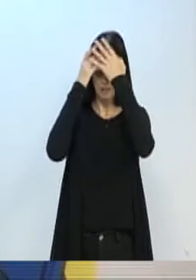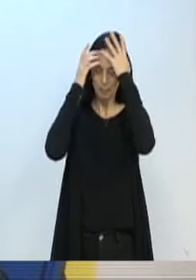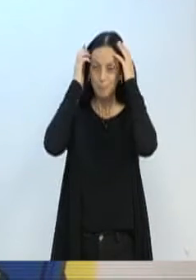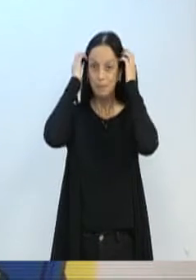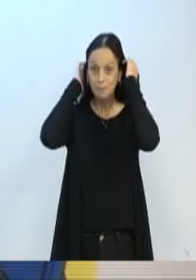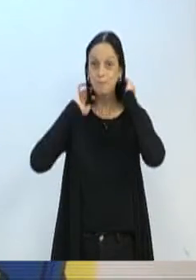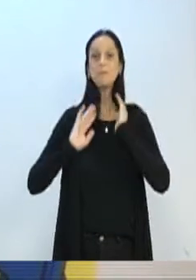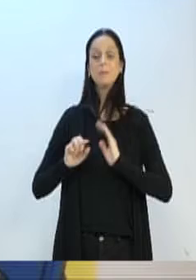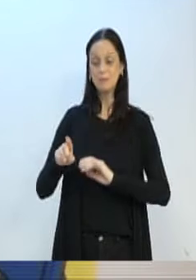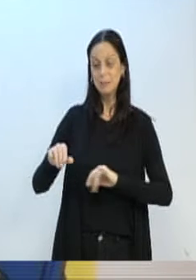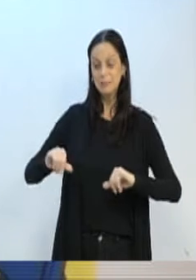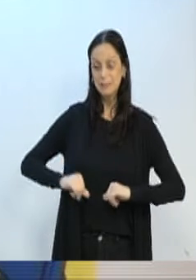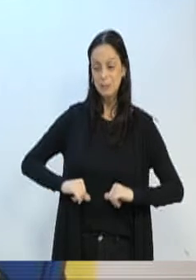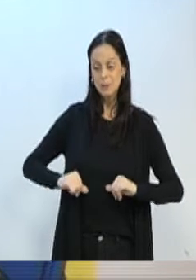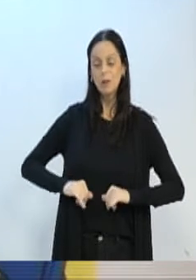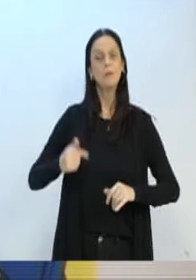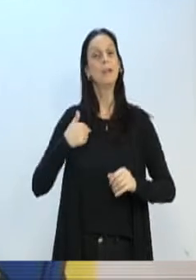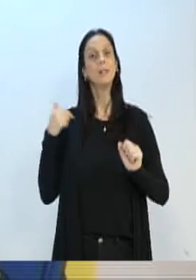paciente.